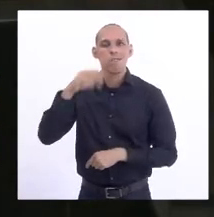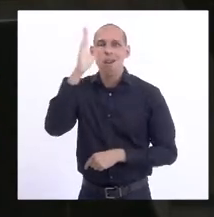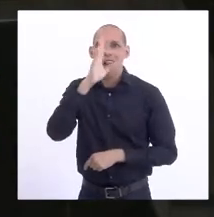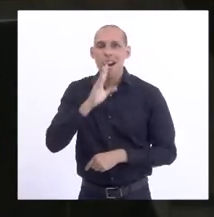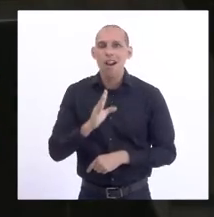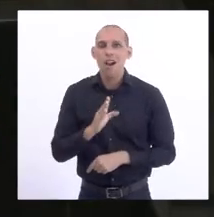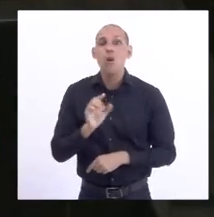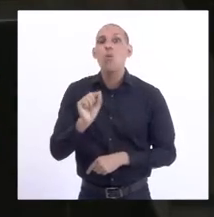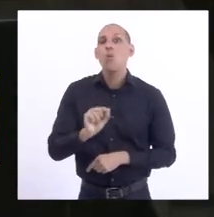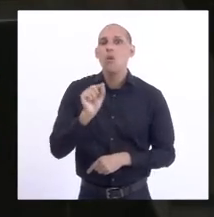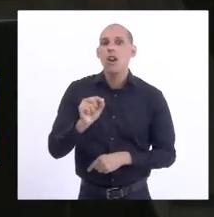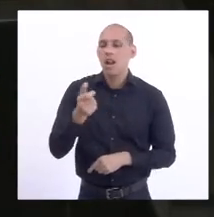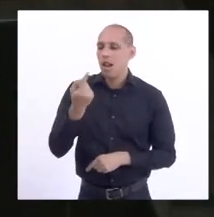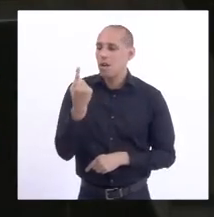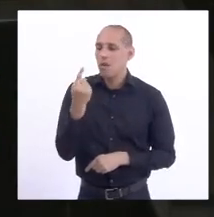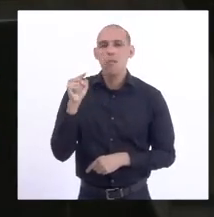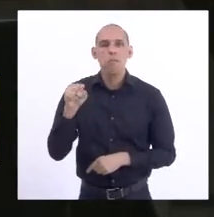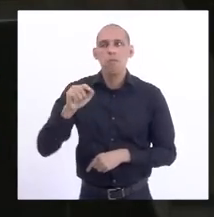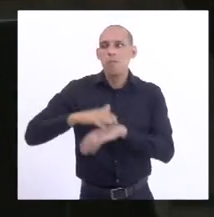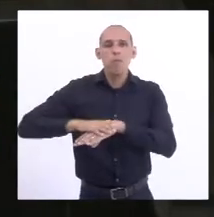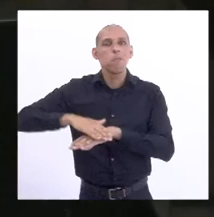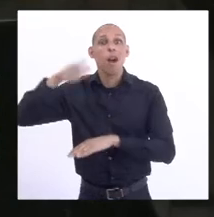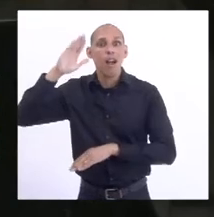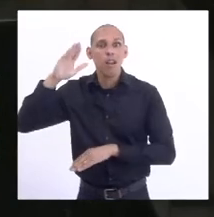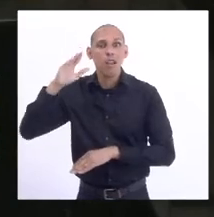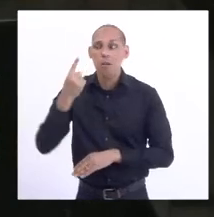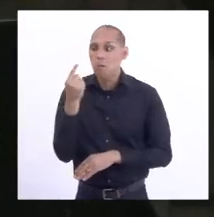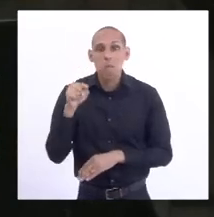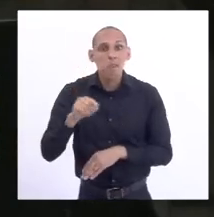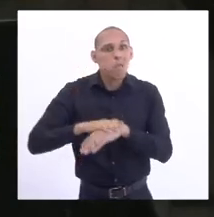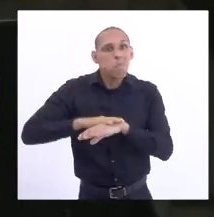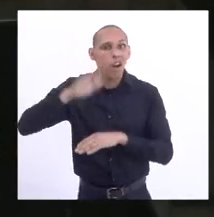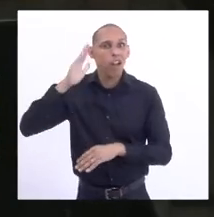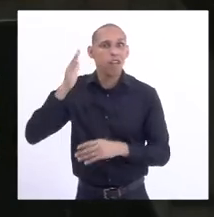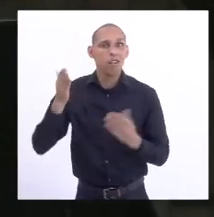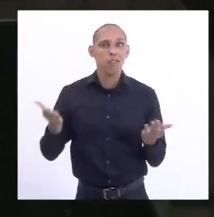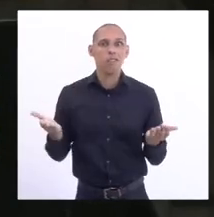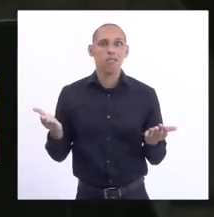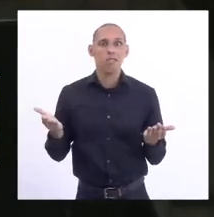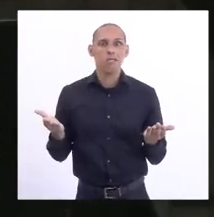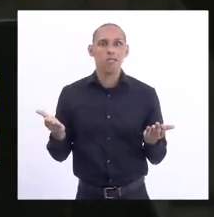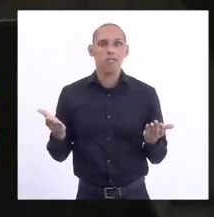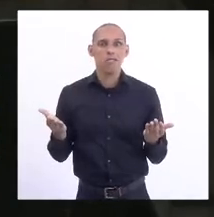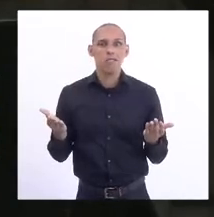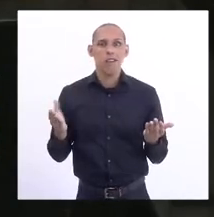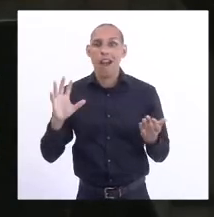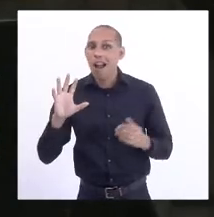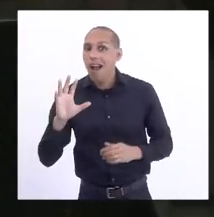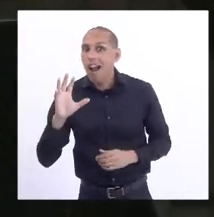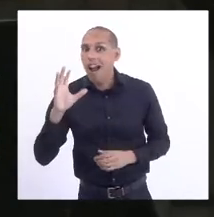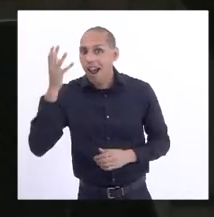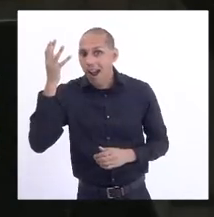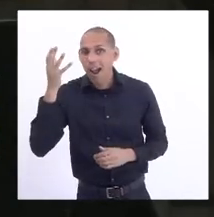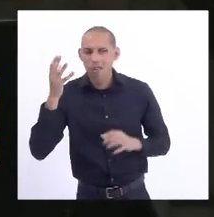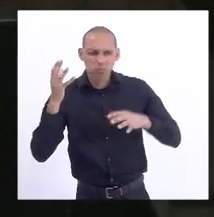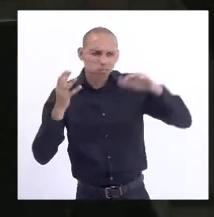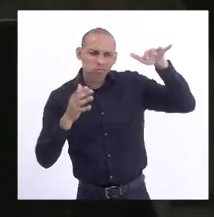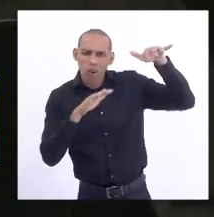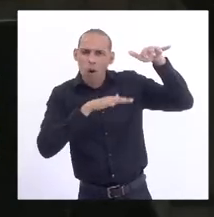passou de mil. Mil! A nossa tragédia aqui, tão dura,